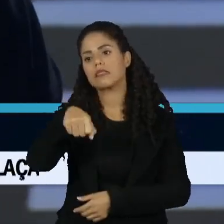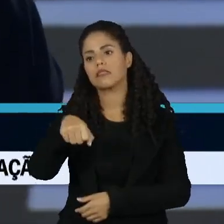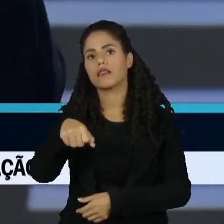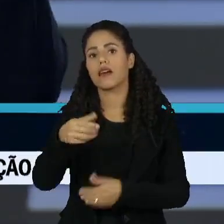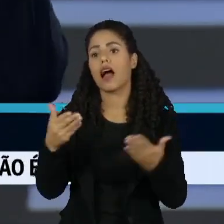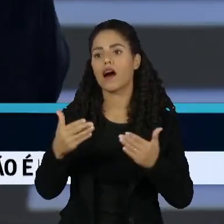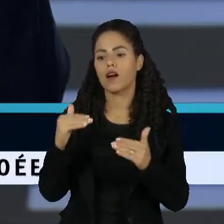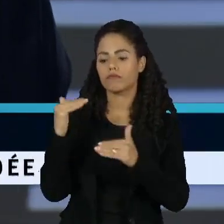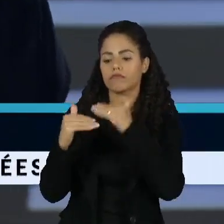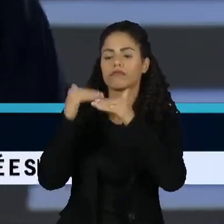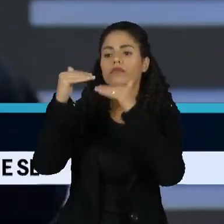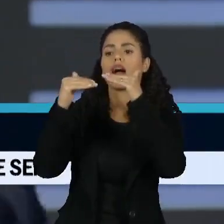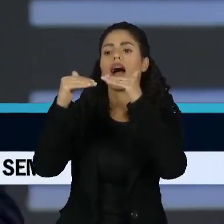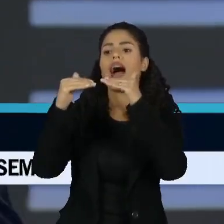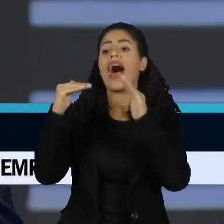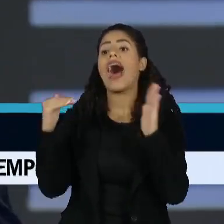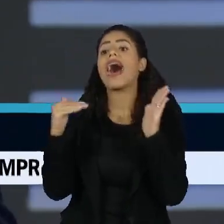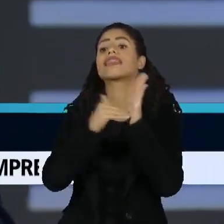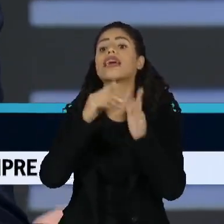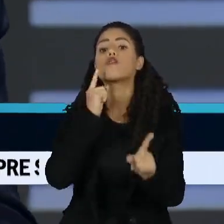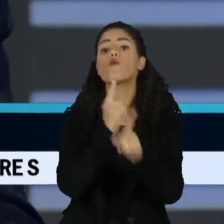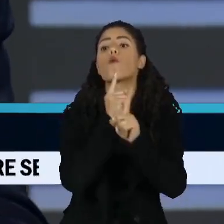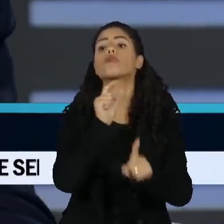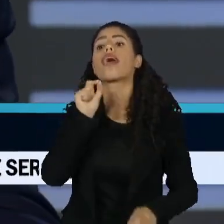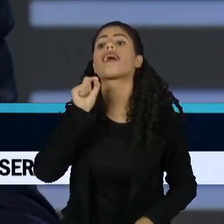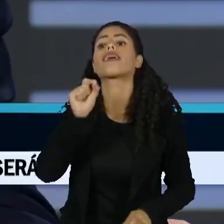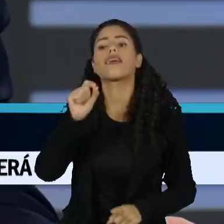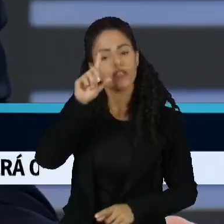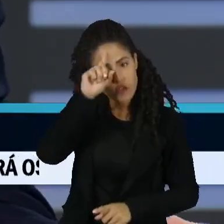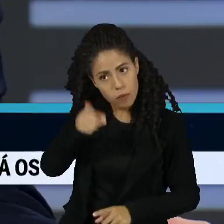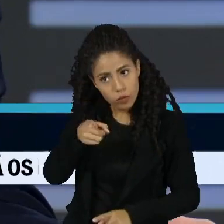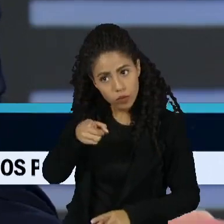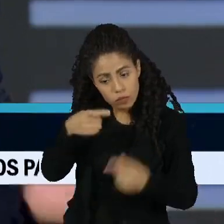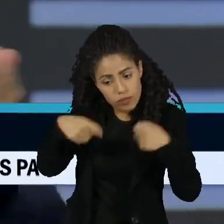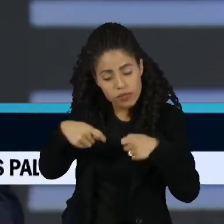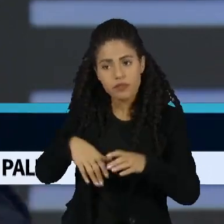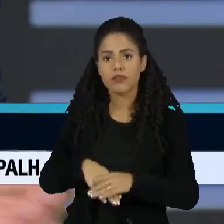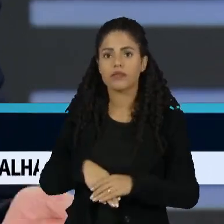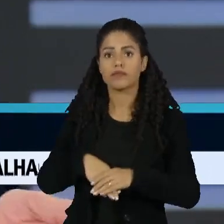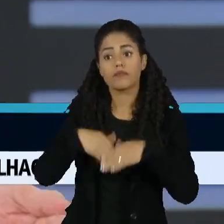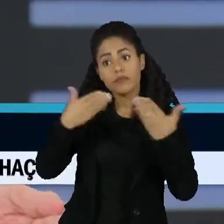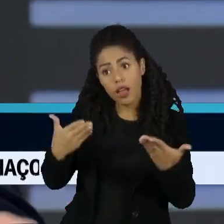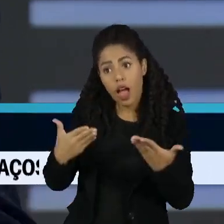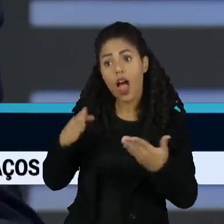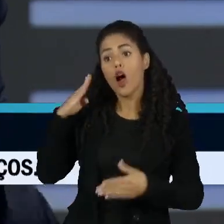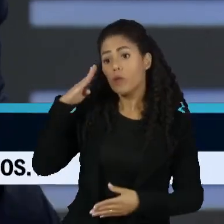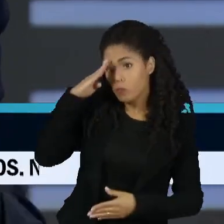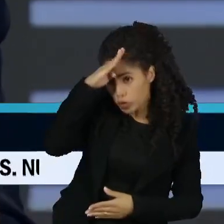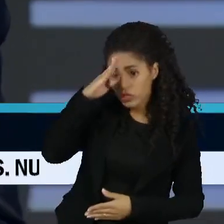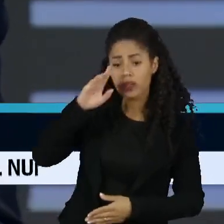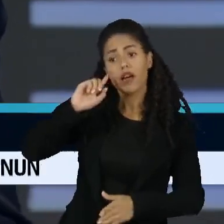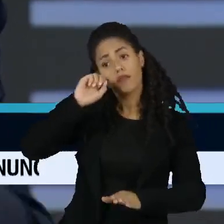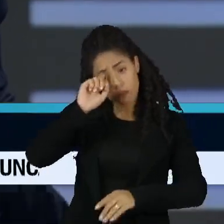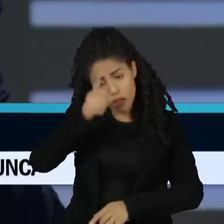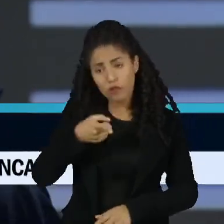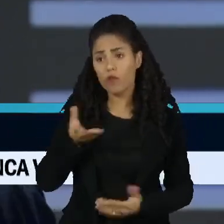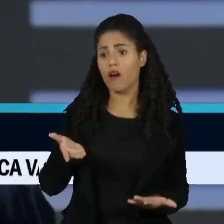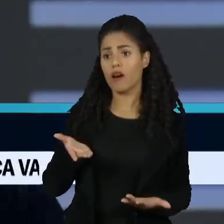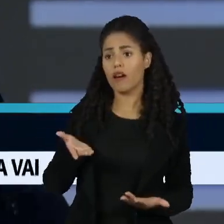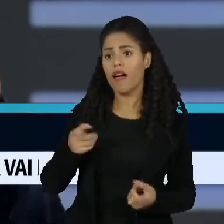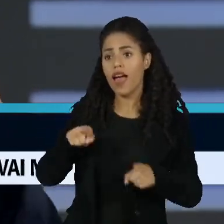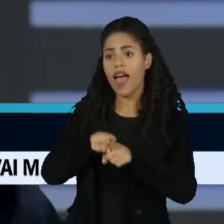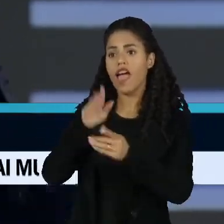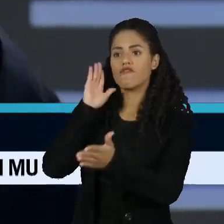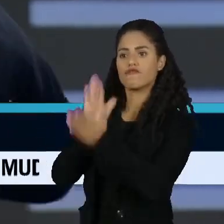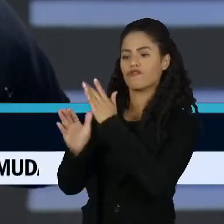os vários andares até chegar no articulador principal. E todo mundo sabe que é o articulador principal. É o Jair Bolsonaro, que tinha fugido do Brasil naquele